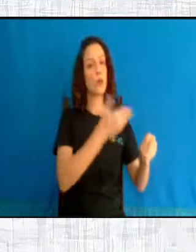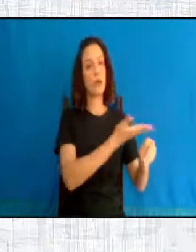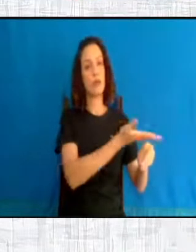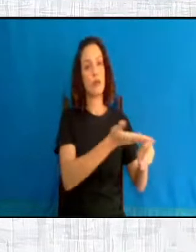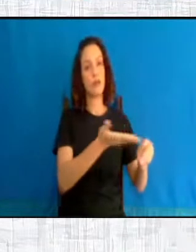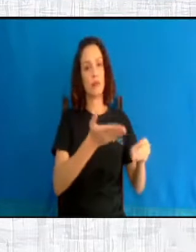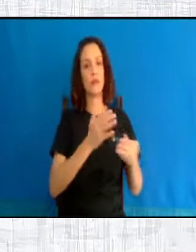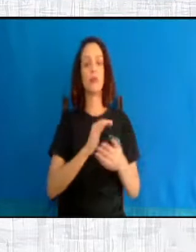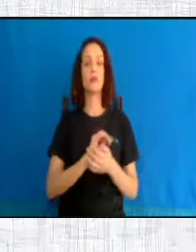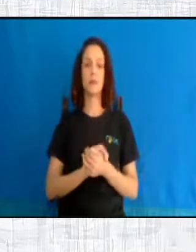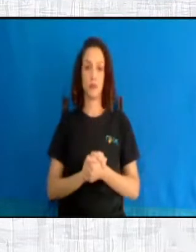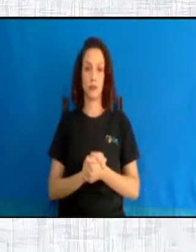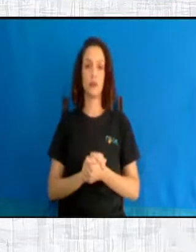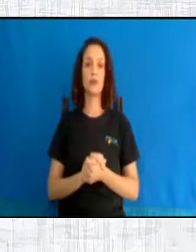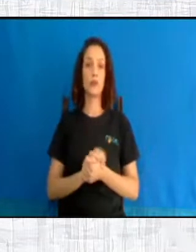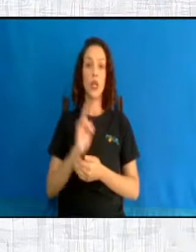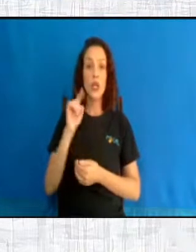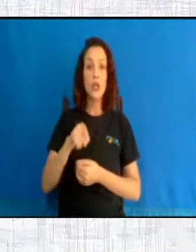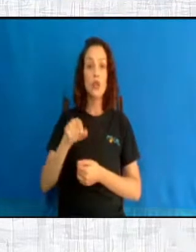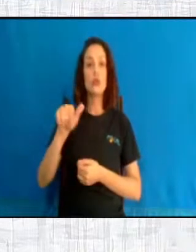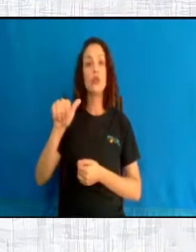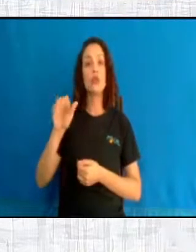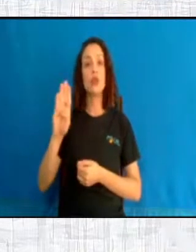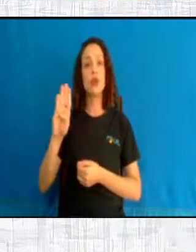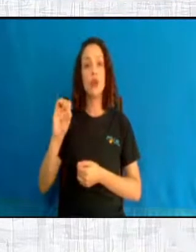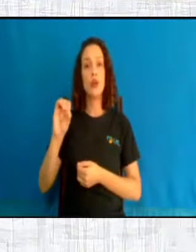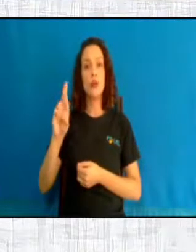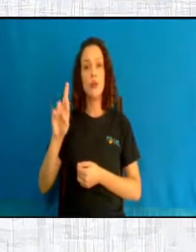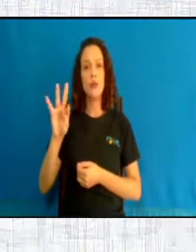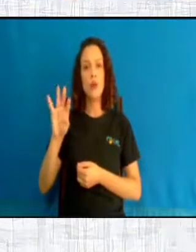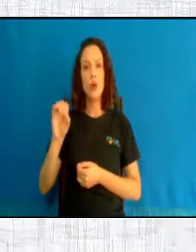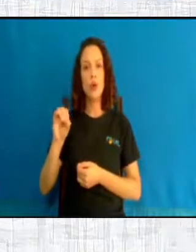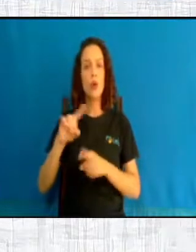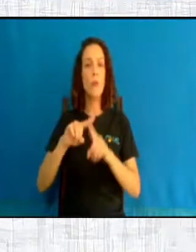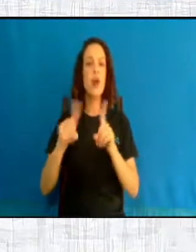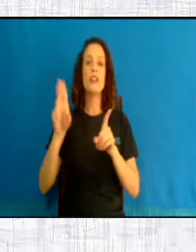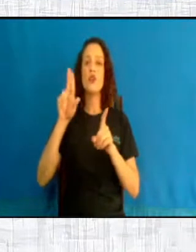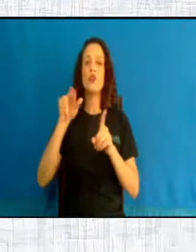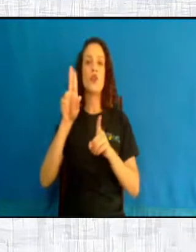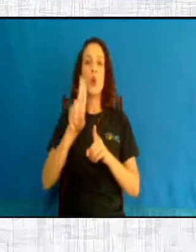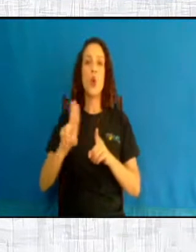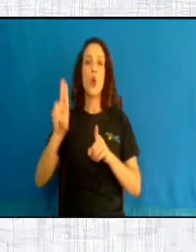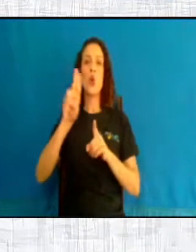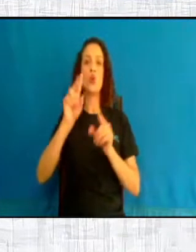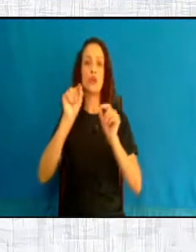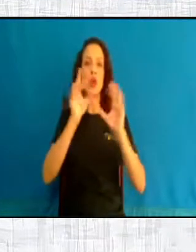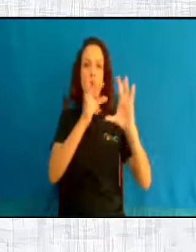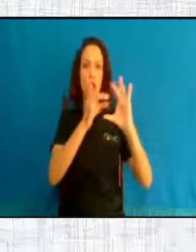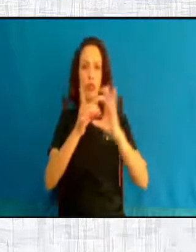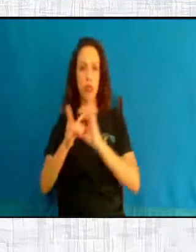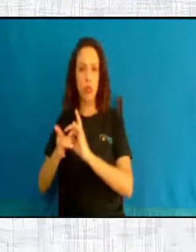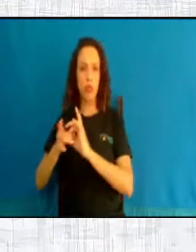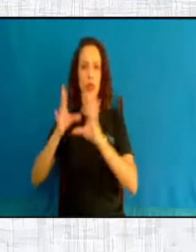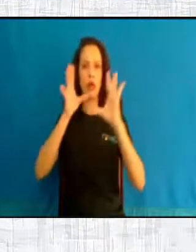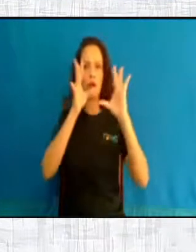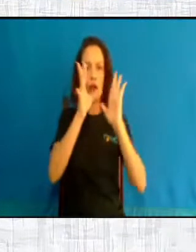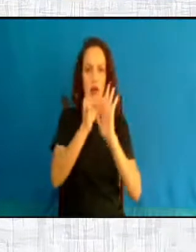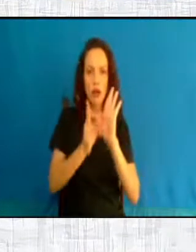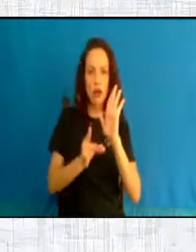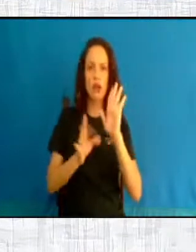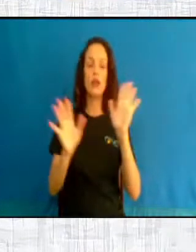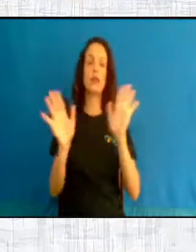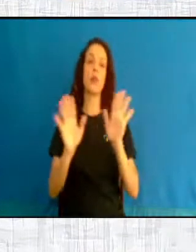Isso é o aborto. Ninguém fala isso, ninguém usa essa expressão toda. Mas isso aqui é o aborto. É o assassinato